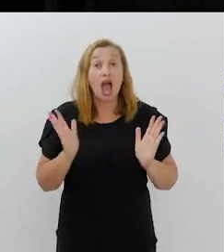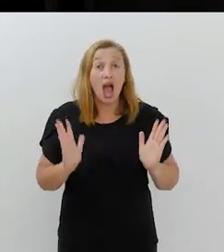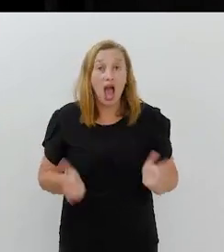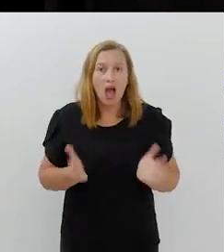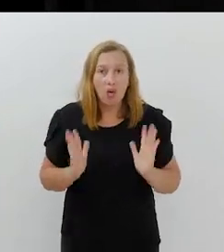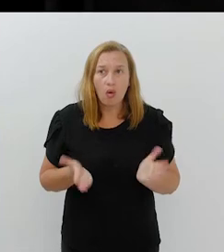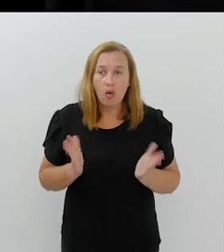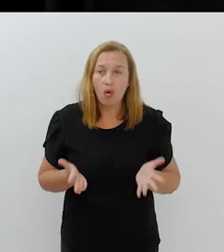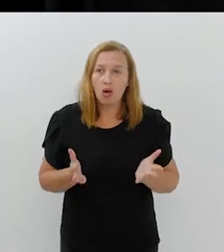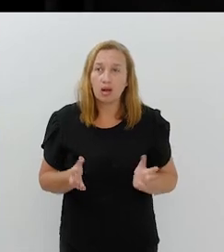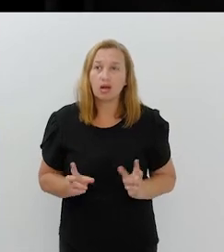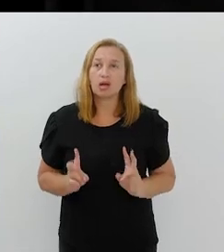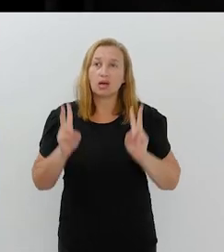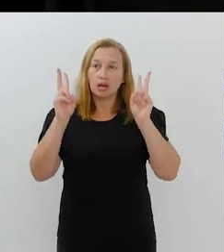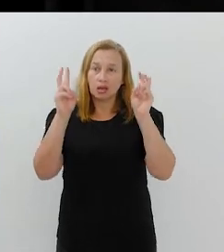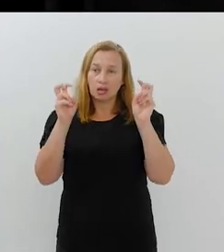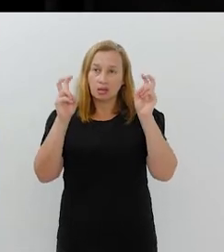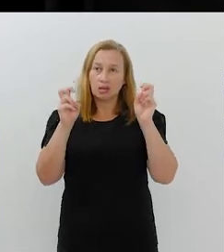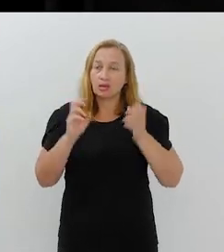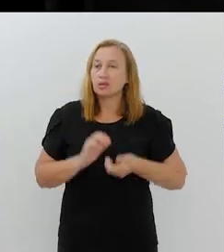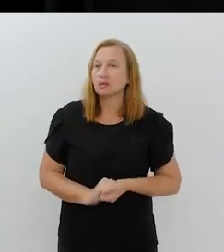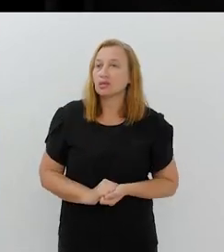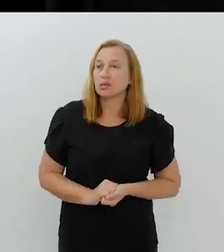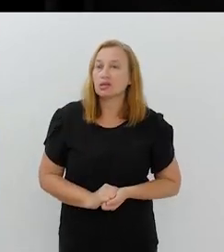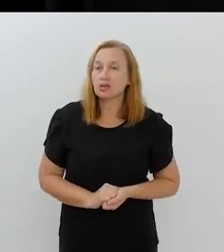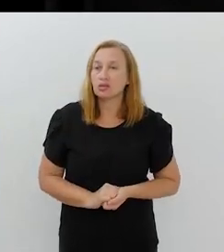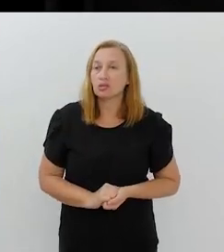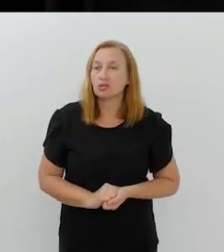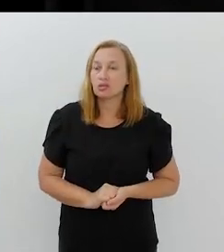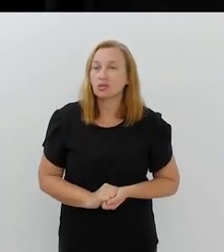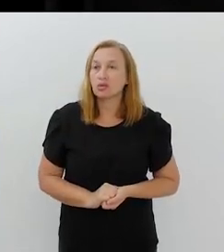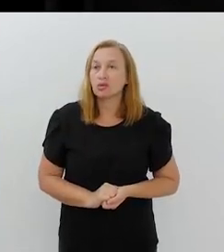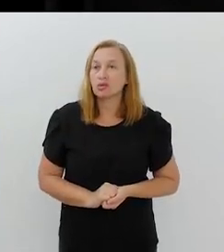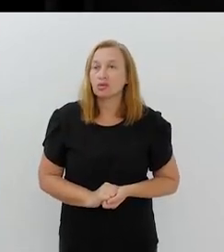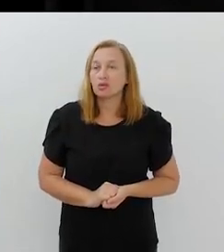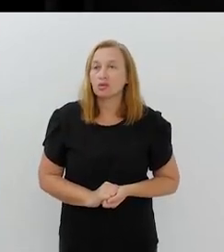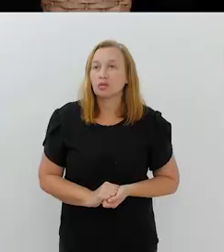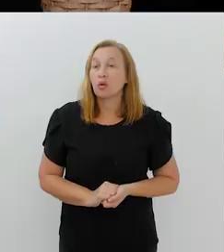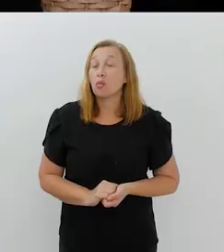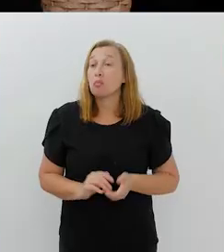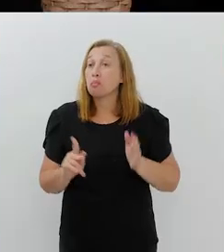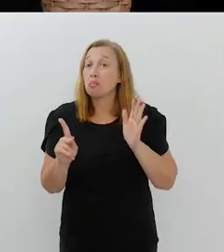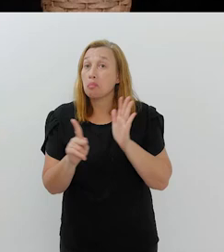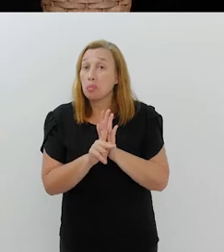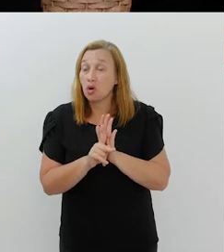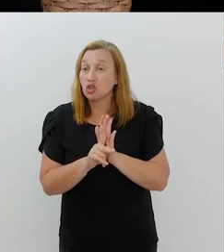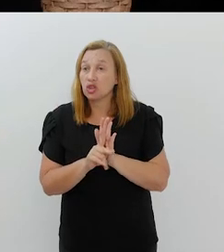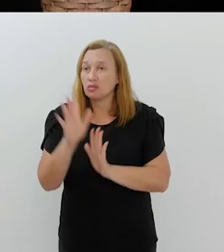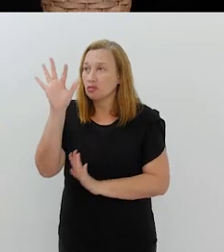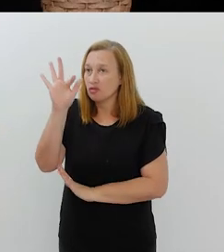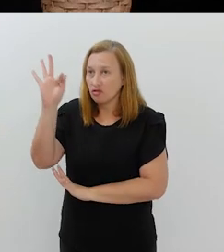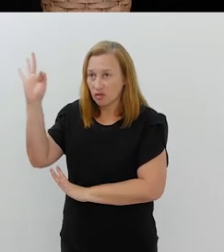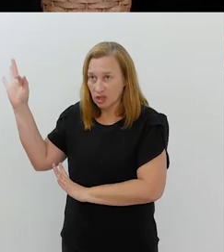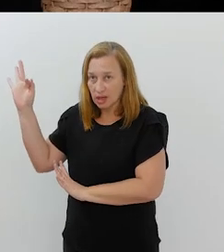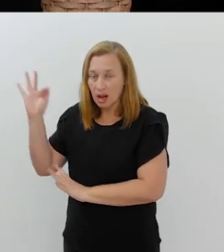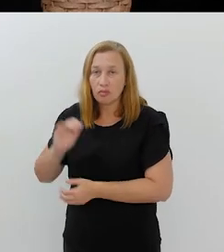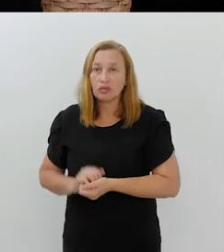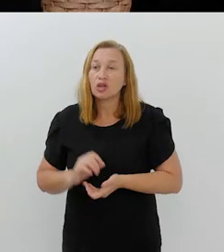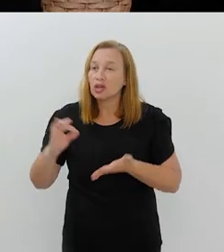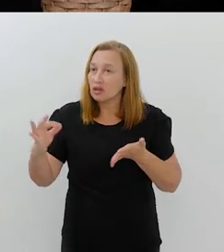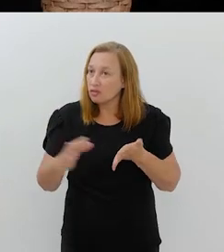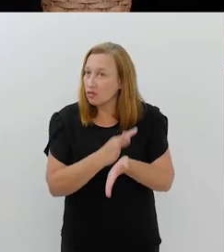E, agora, veio a questão da famosa ruas visíveis, que é um projeto